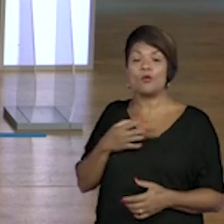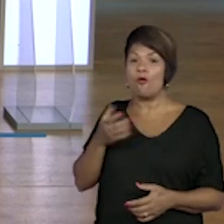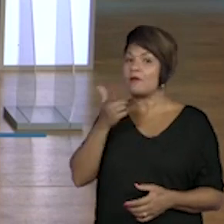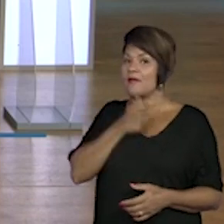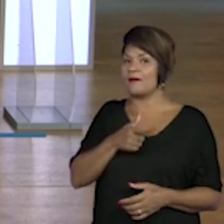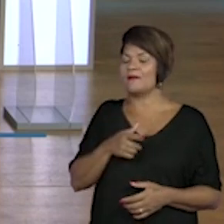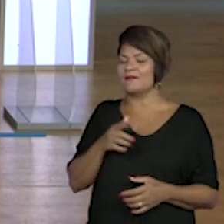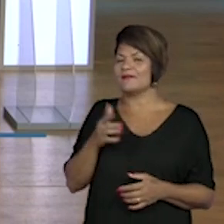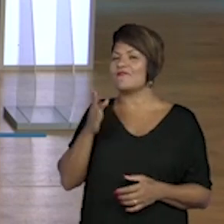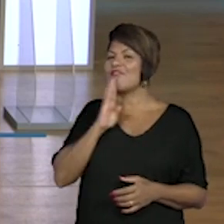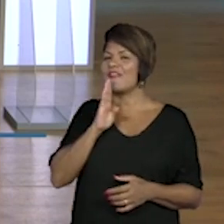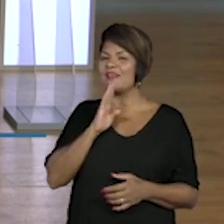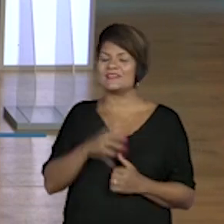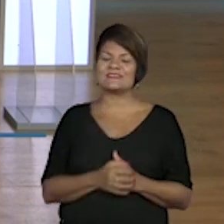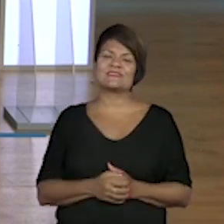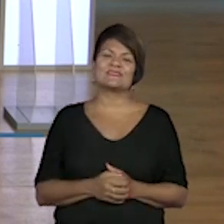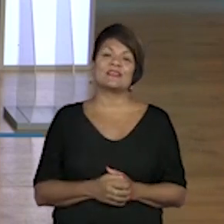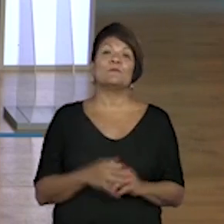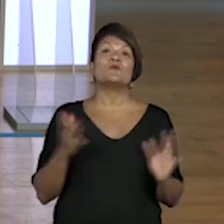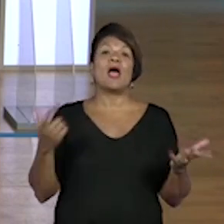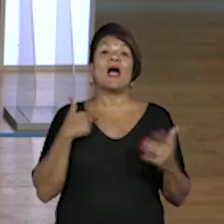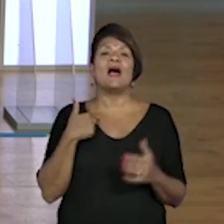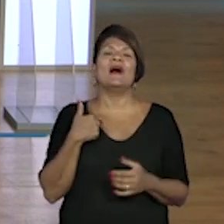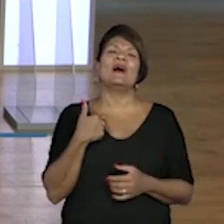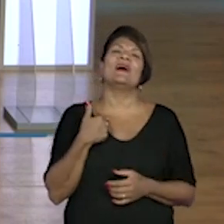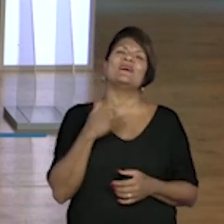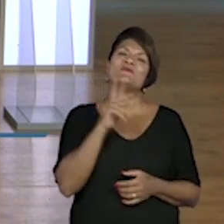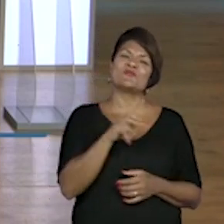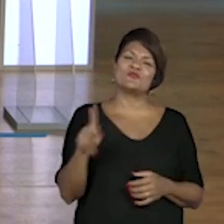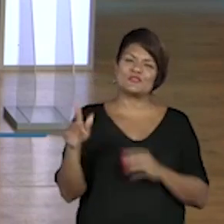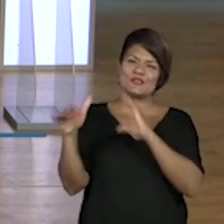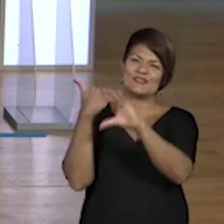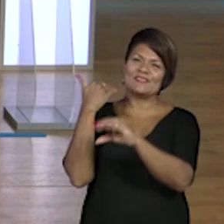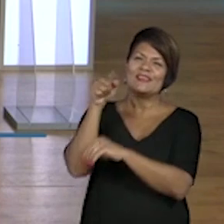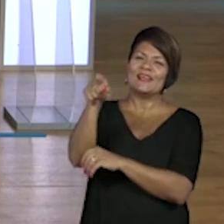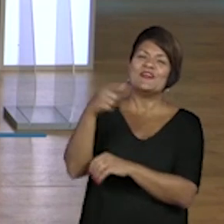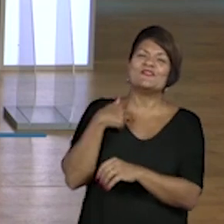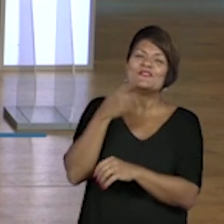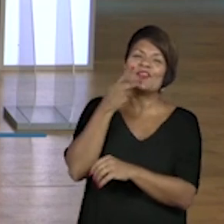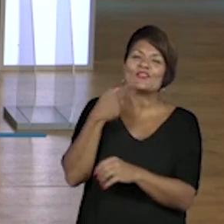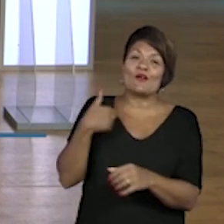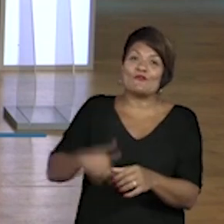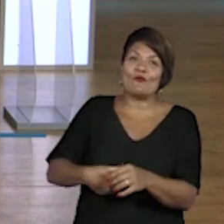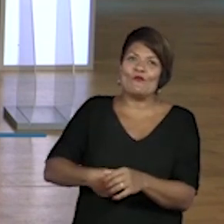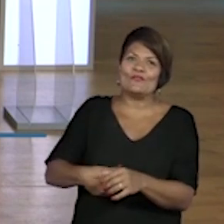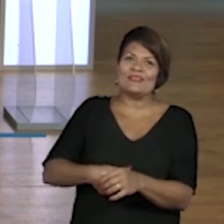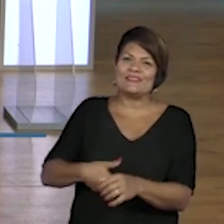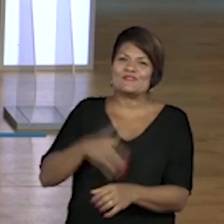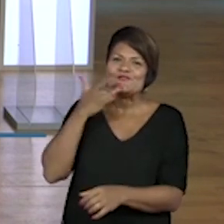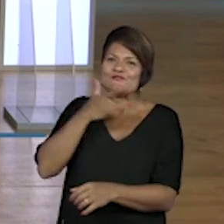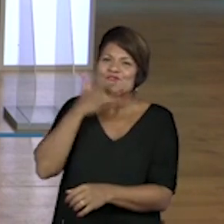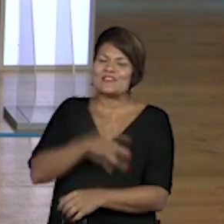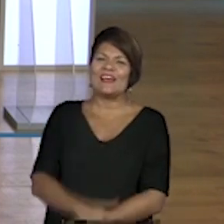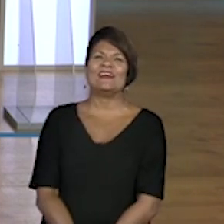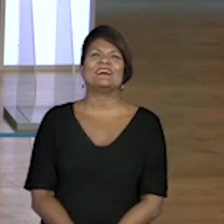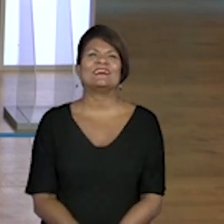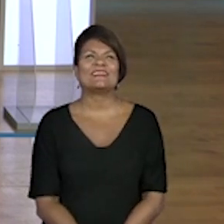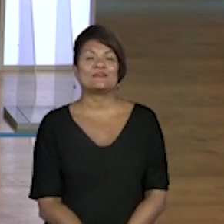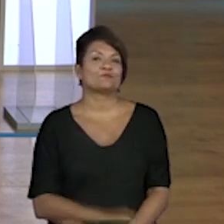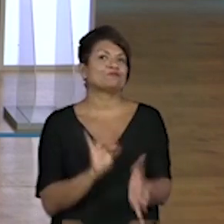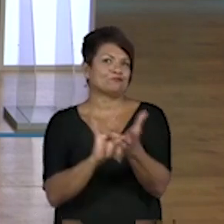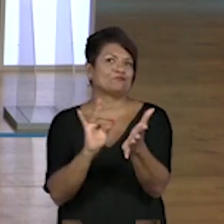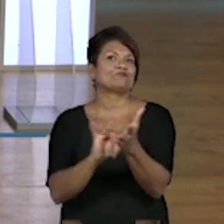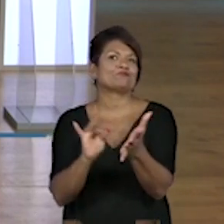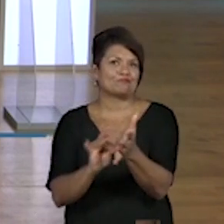água na boca com essa aula e realmente está chegando perto do horário de almoço e ficar falando de comida. Dá fome mesmo, né? Verdade,